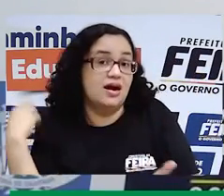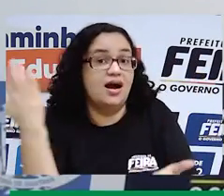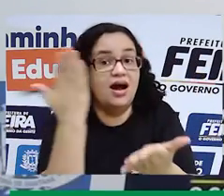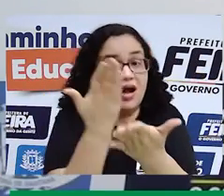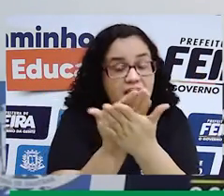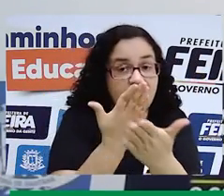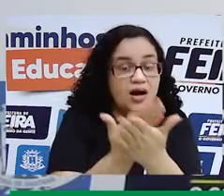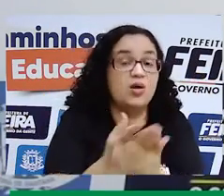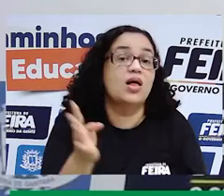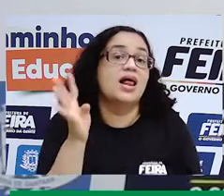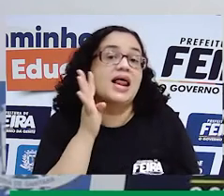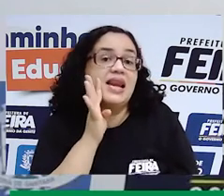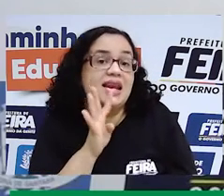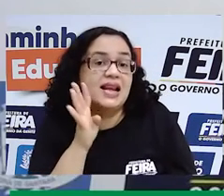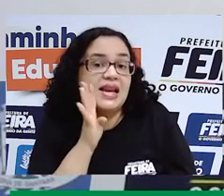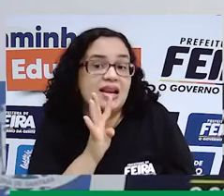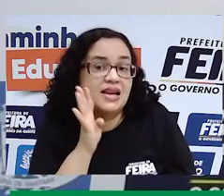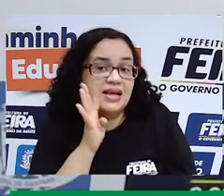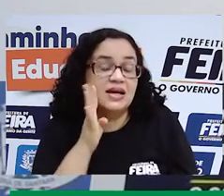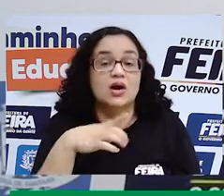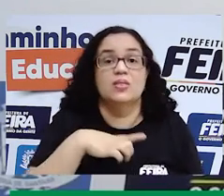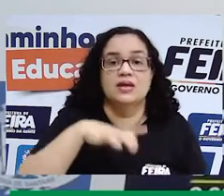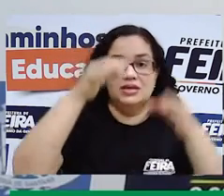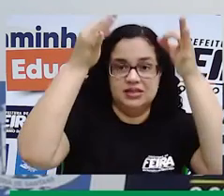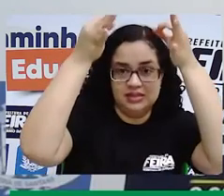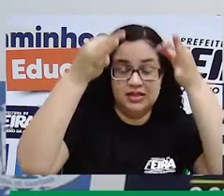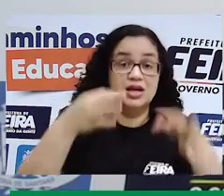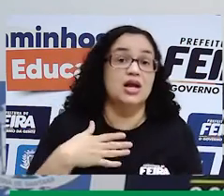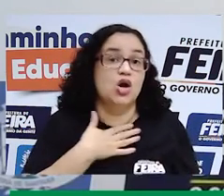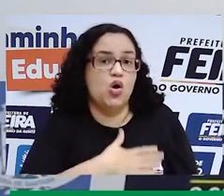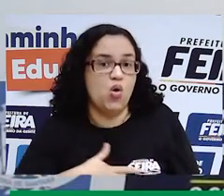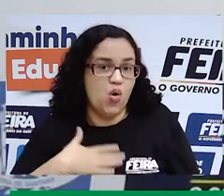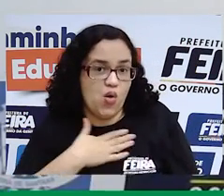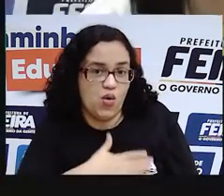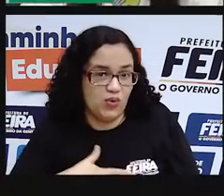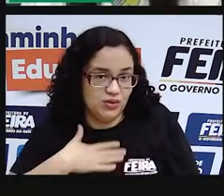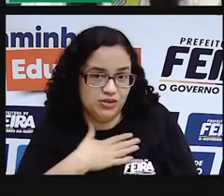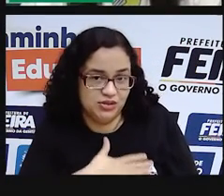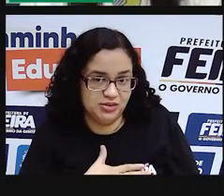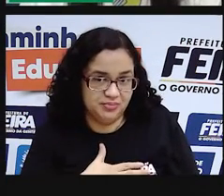muito interessante. Tenho certeza que vocês vão gostar. Vamos lá?